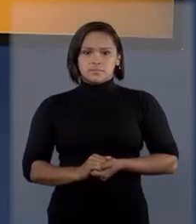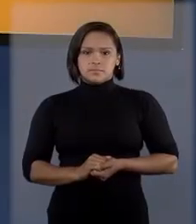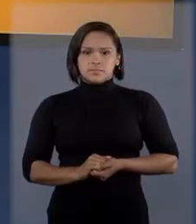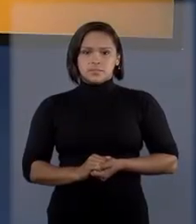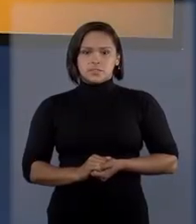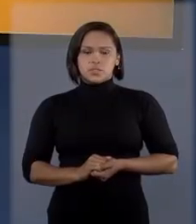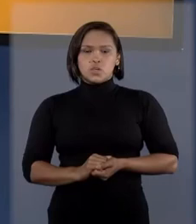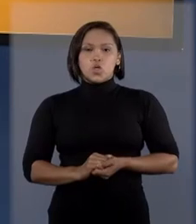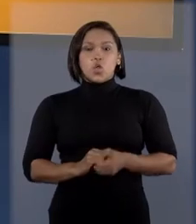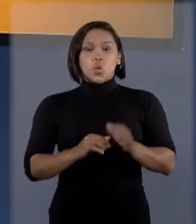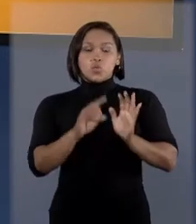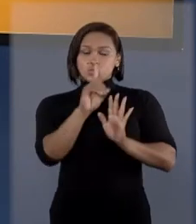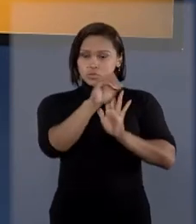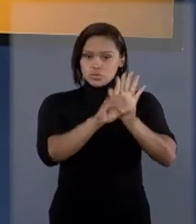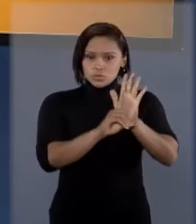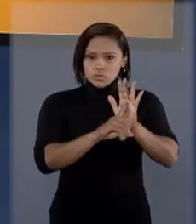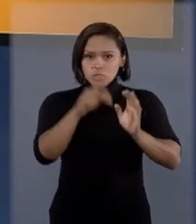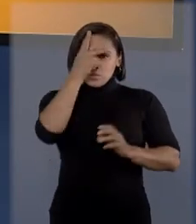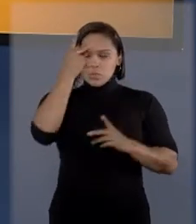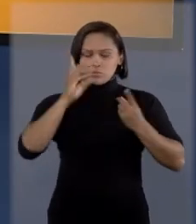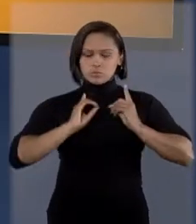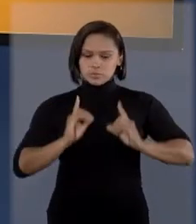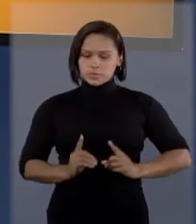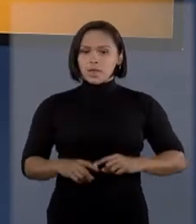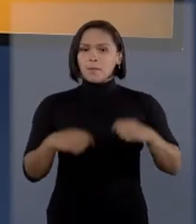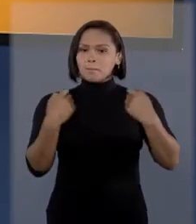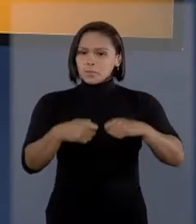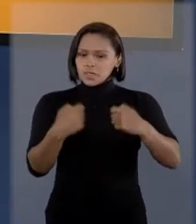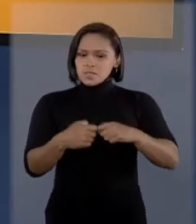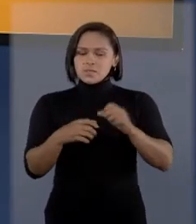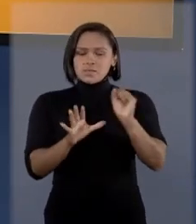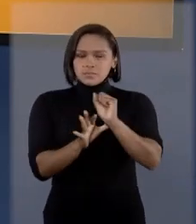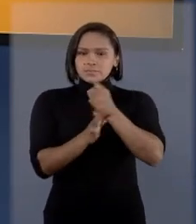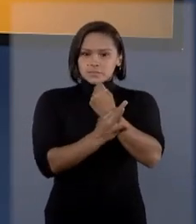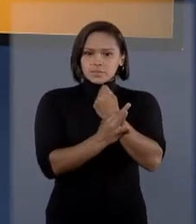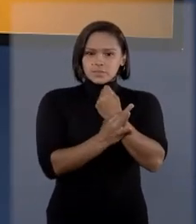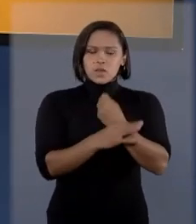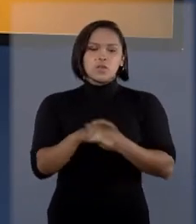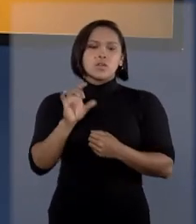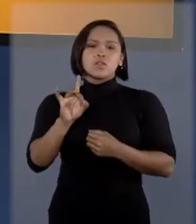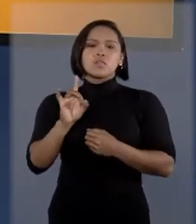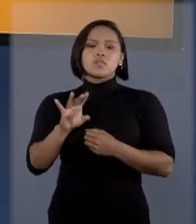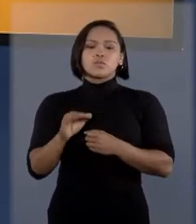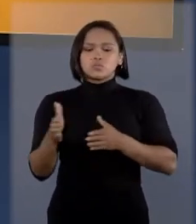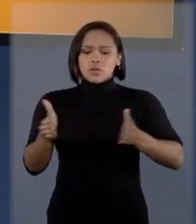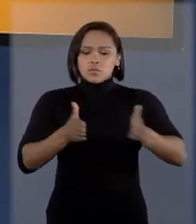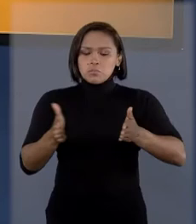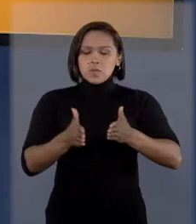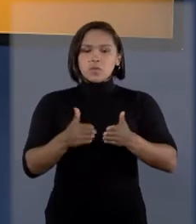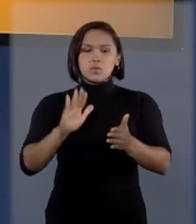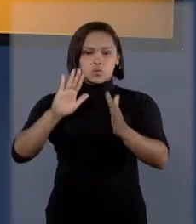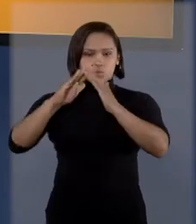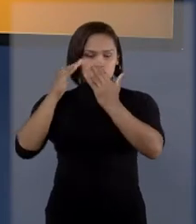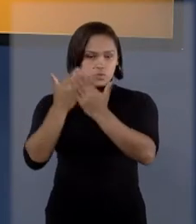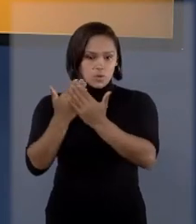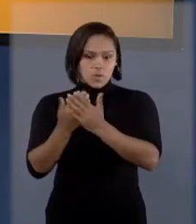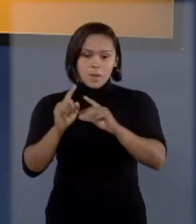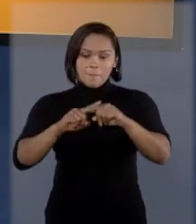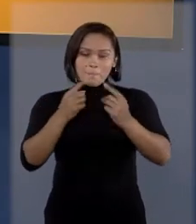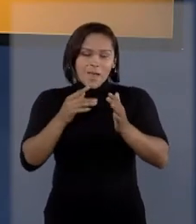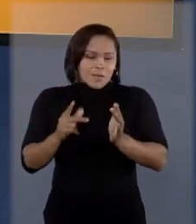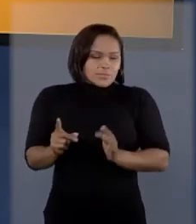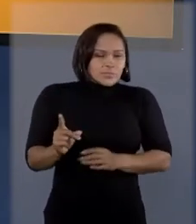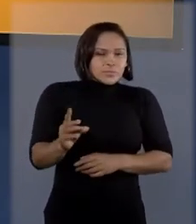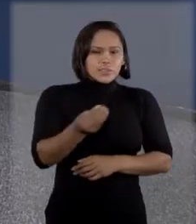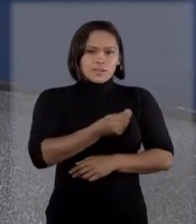Os direitos de pessoas com deficiência precisam ser assegurados não só em período escolar, mas durante toda